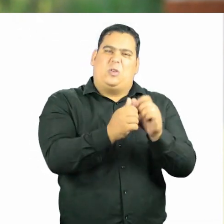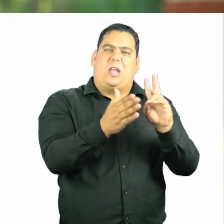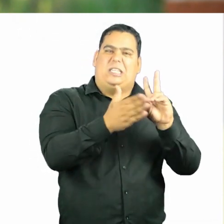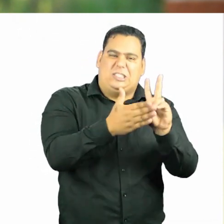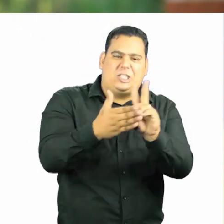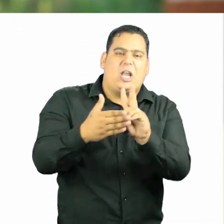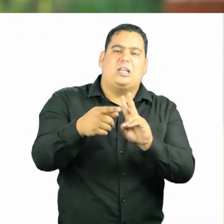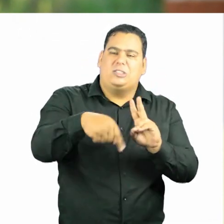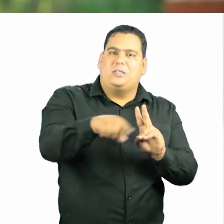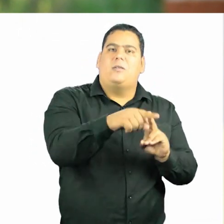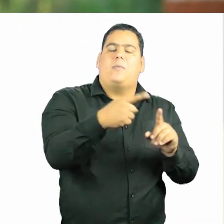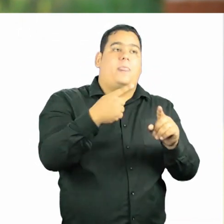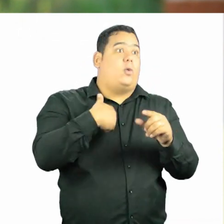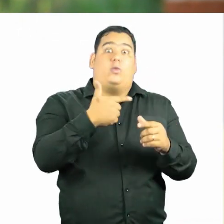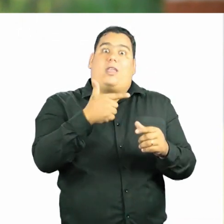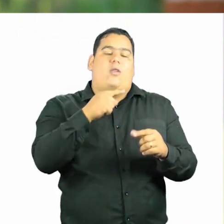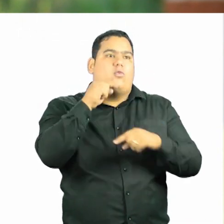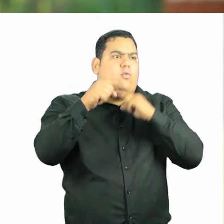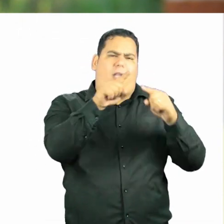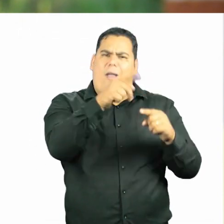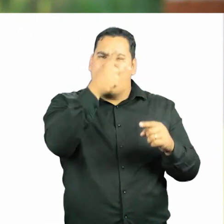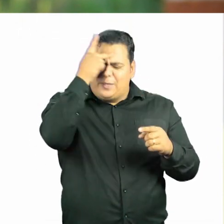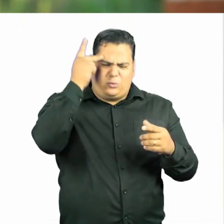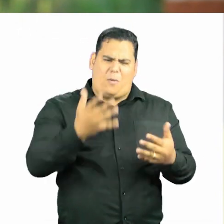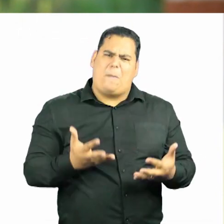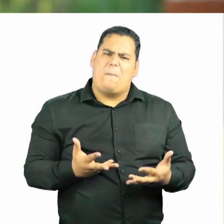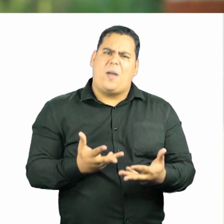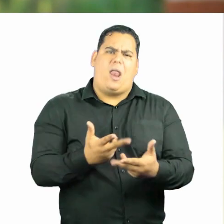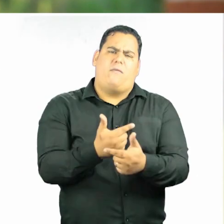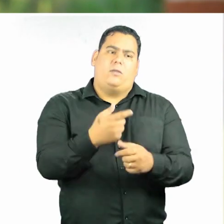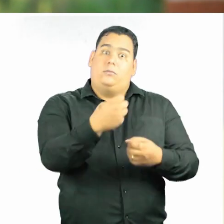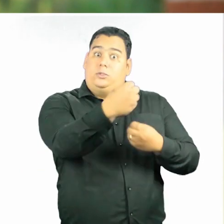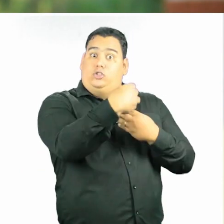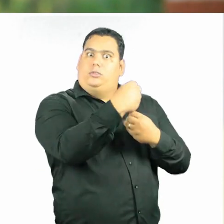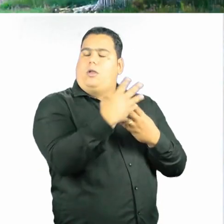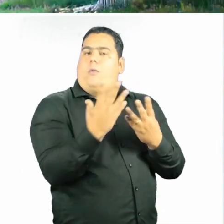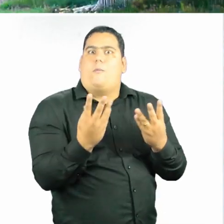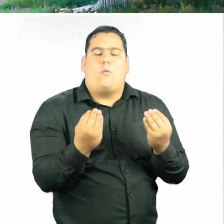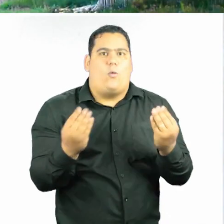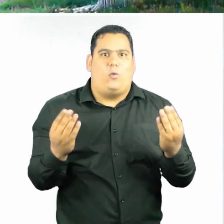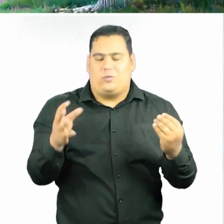Não tenho dúvida que eles são pessoas maravilhosas e que nos ensinam muito.